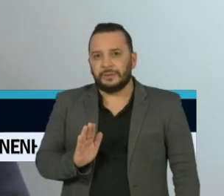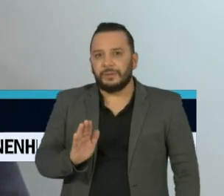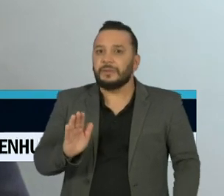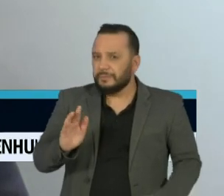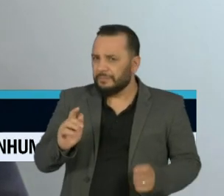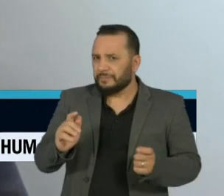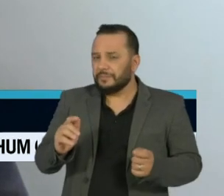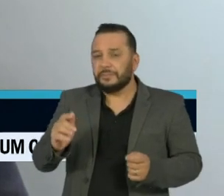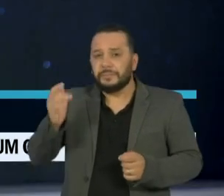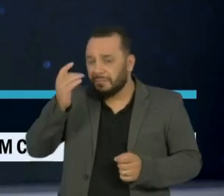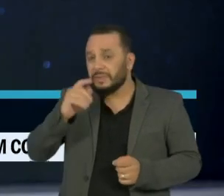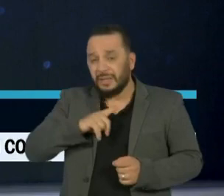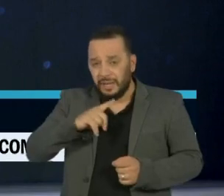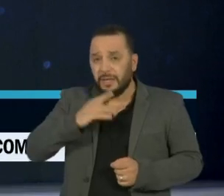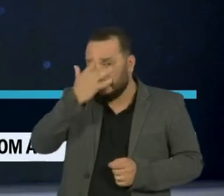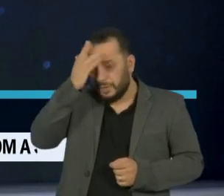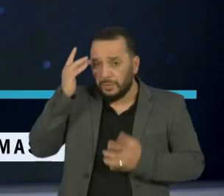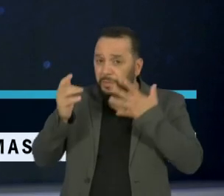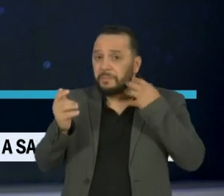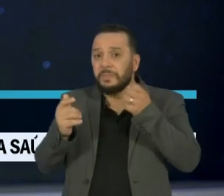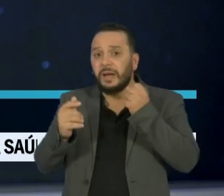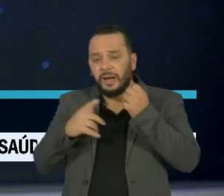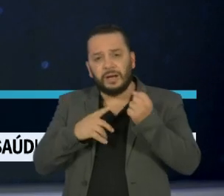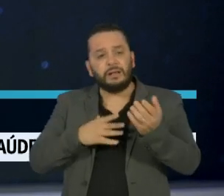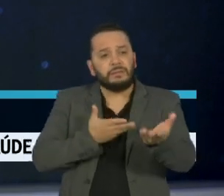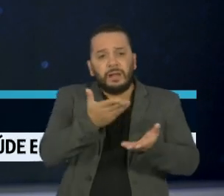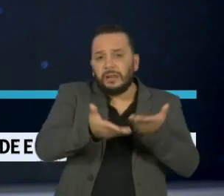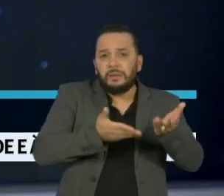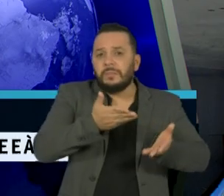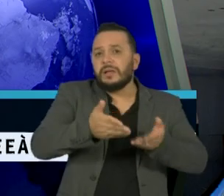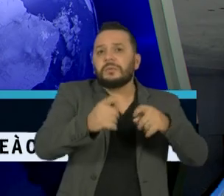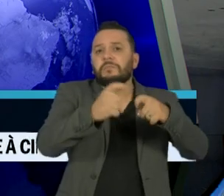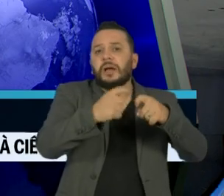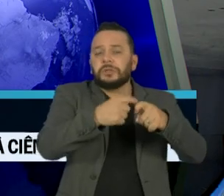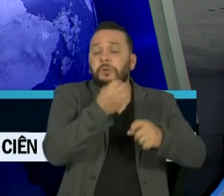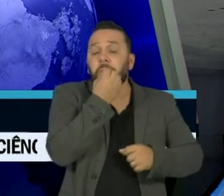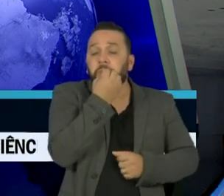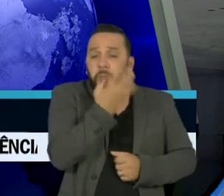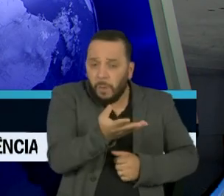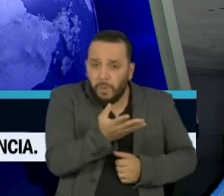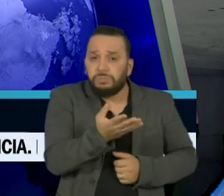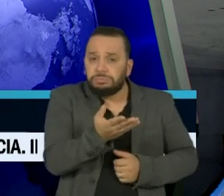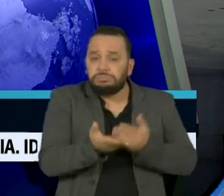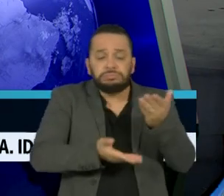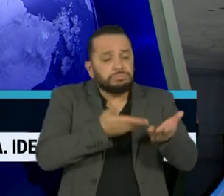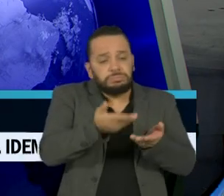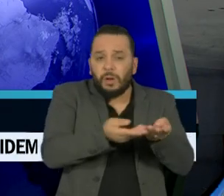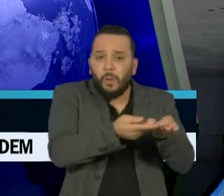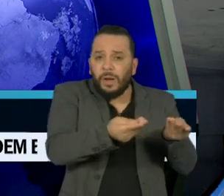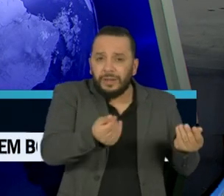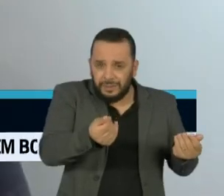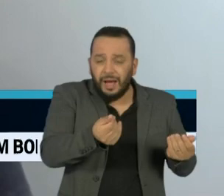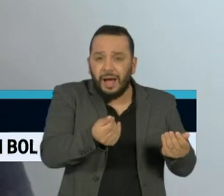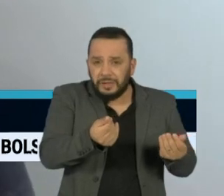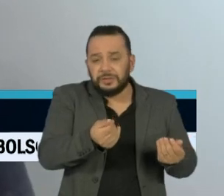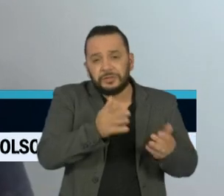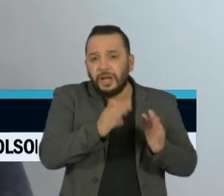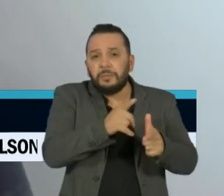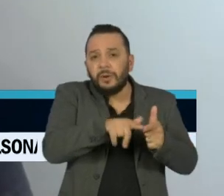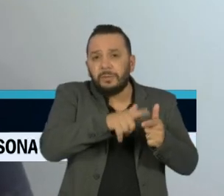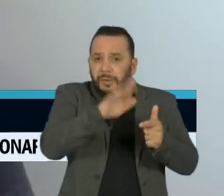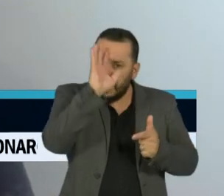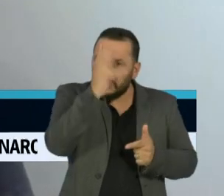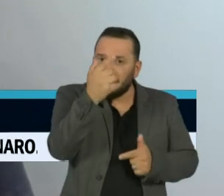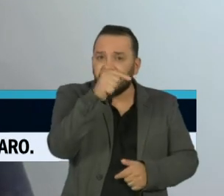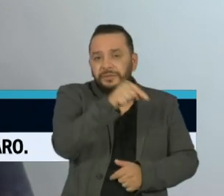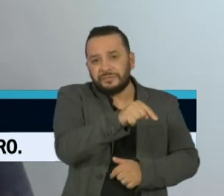atendimento médico, que vão procurar os melhores hospitais e nessas regiões onde ele aparece, o problema já está bem sanado ou sob